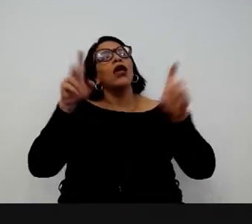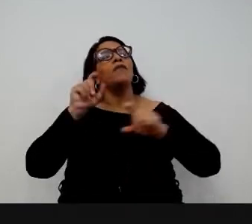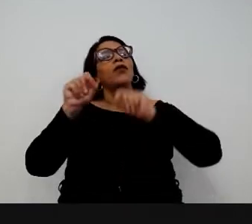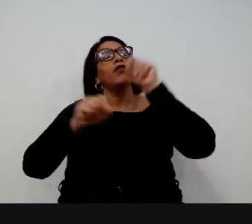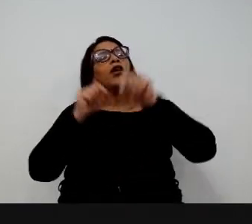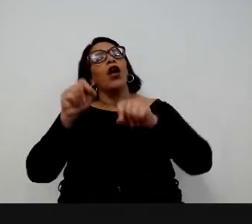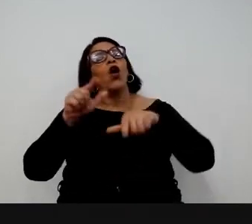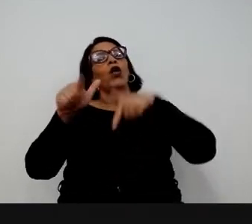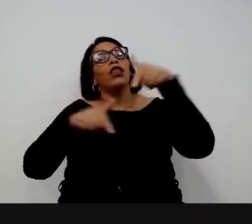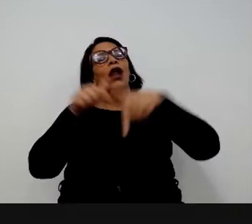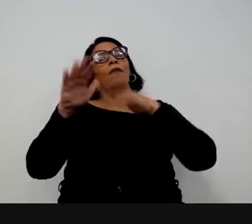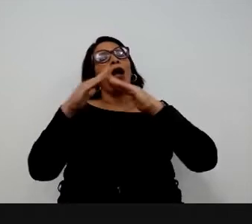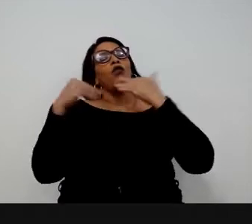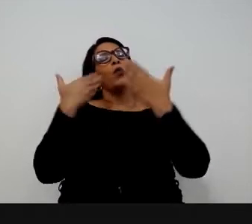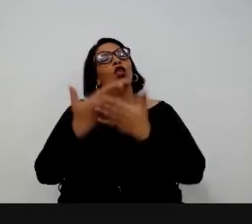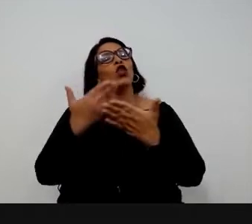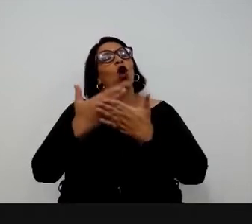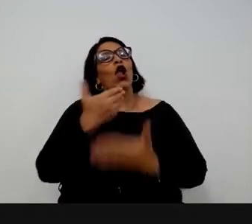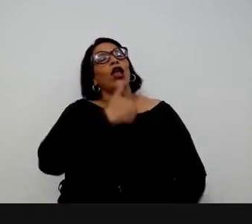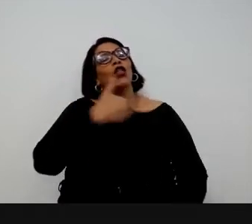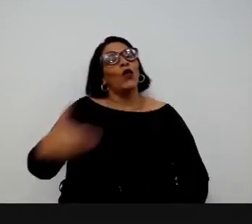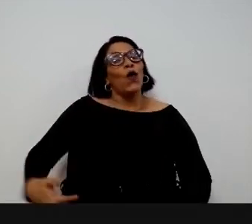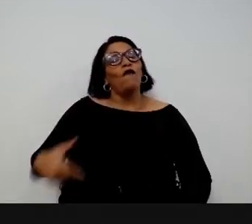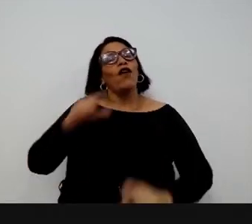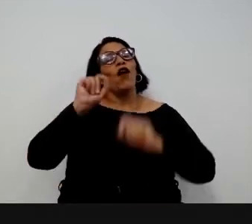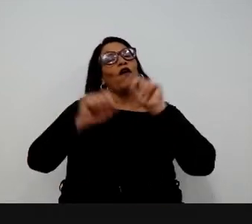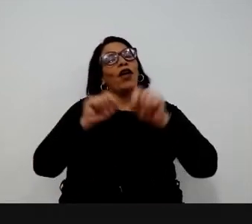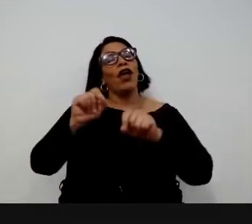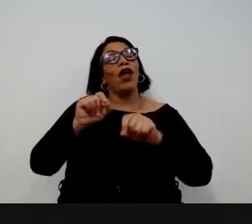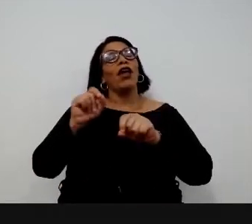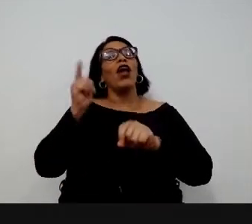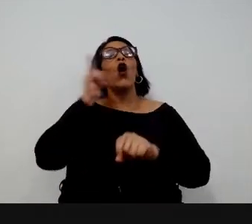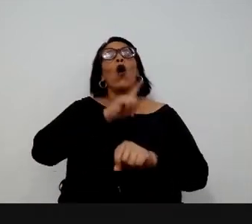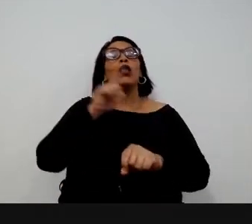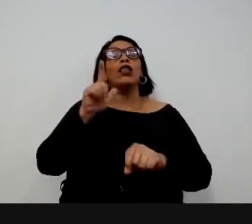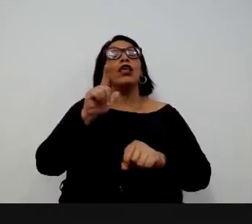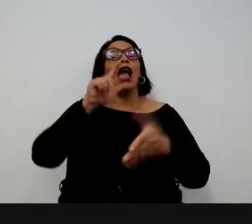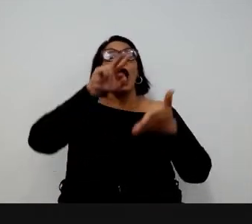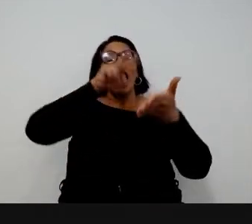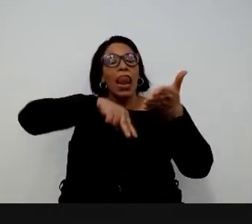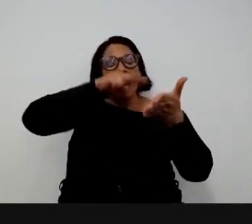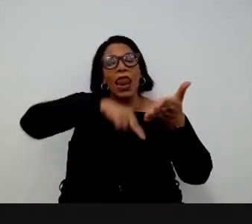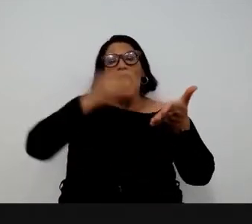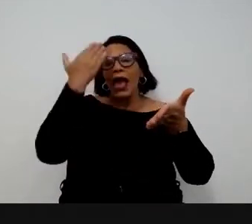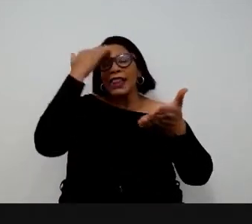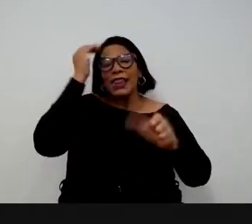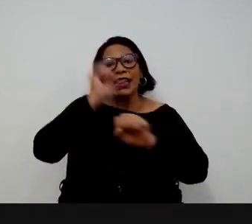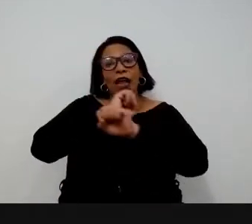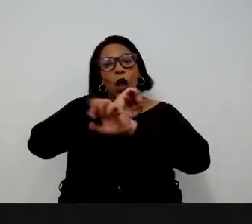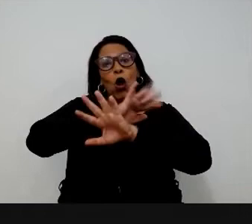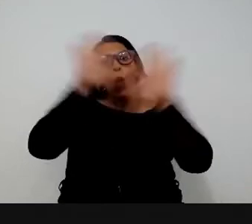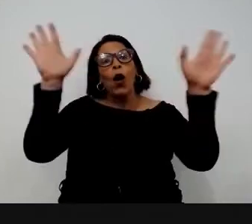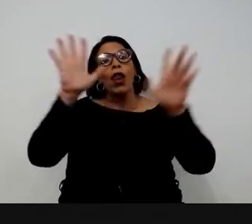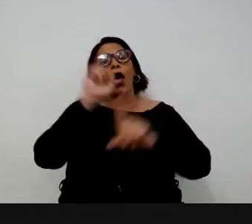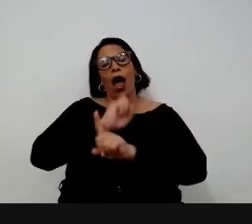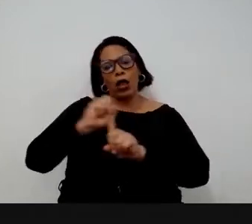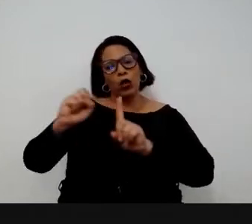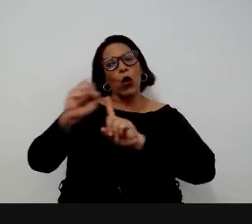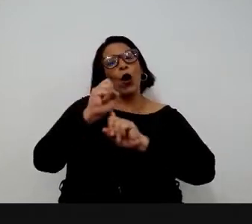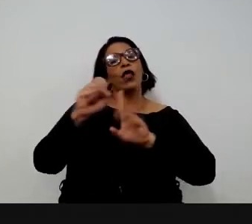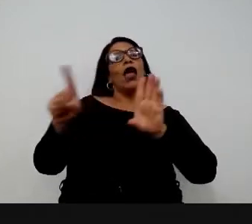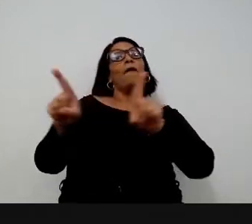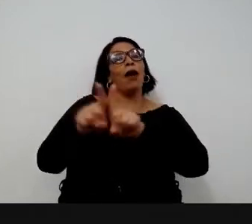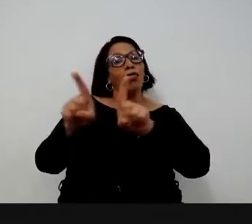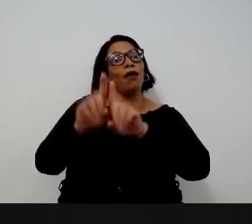parte da função de uma escola de governo é conseguir fazer com que o Estado consiga ler, não só a sociedade, mas também a si próprio.